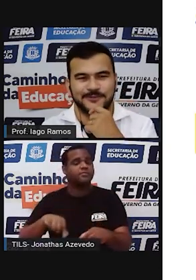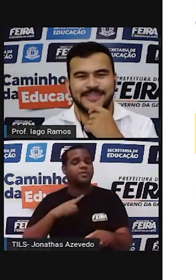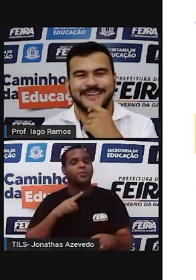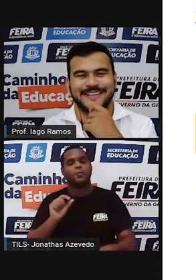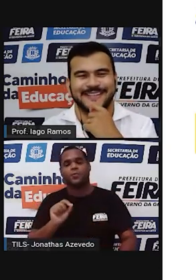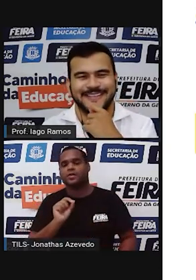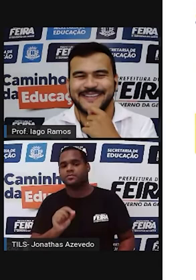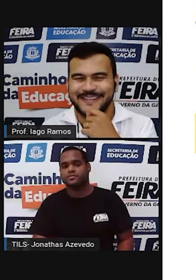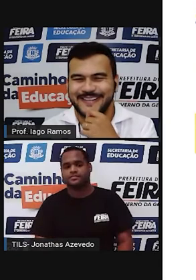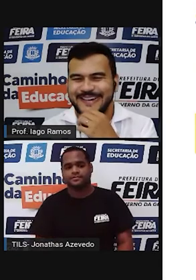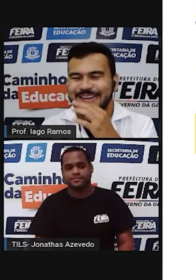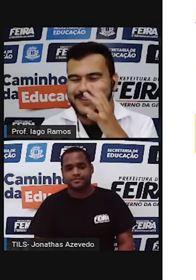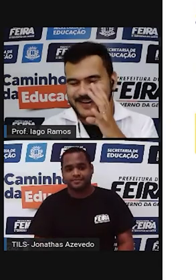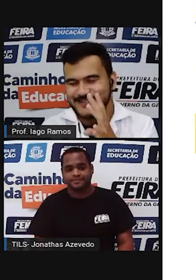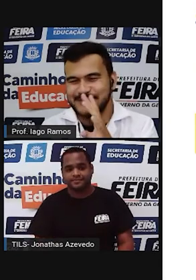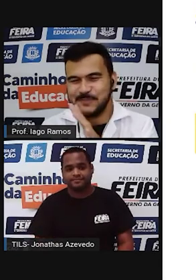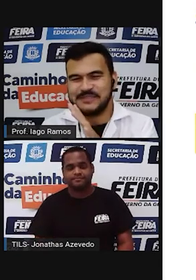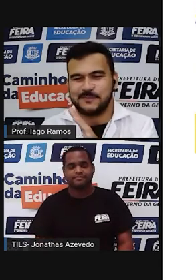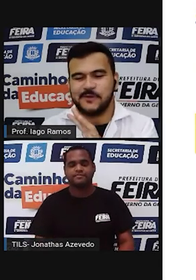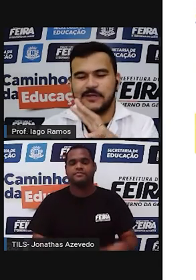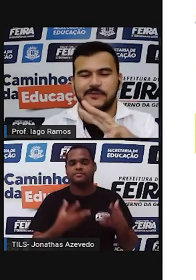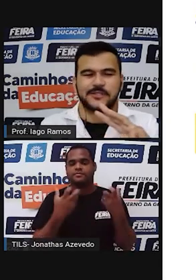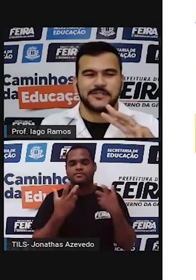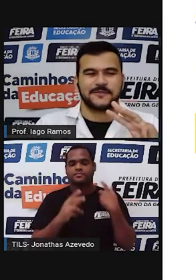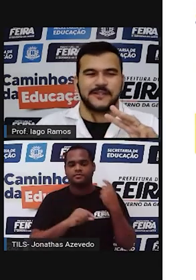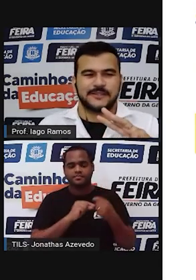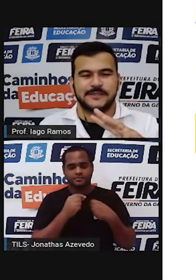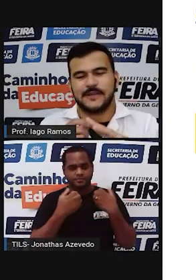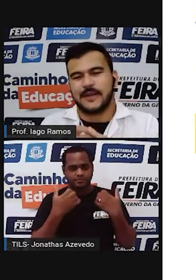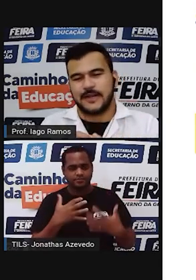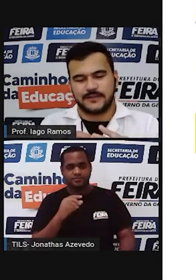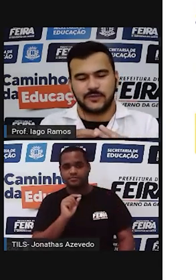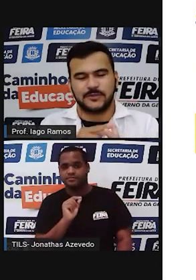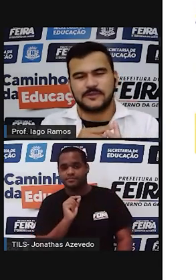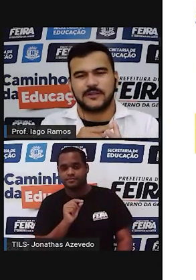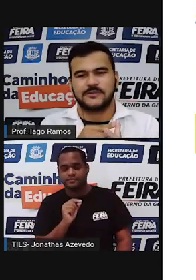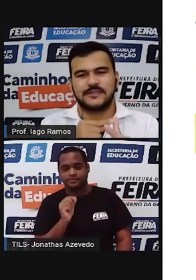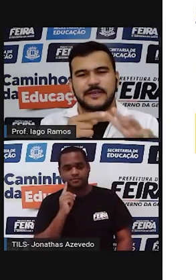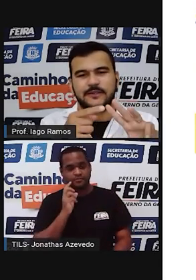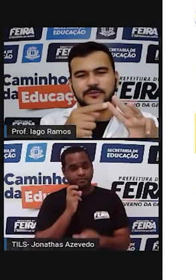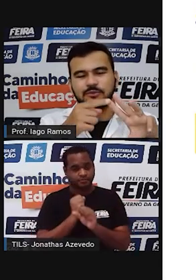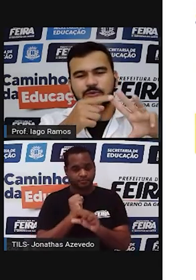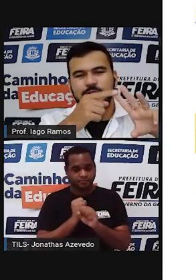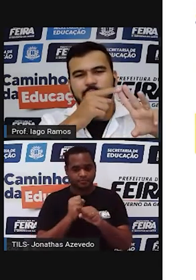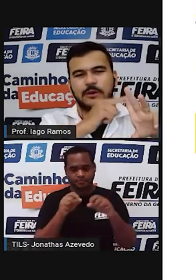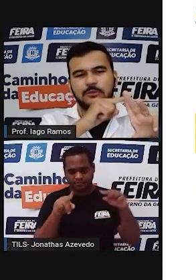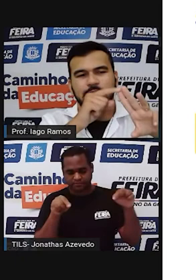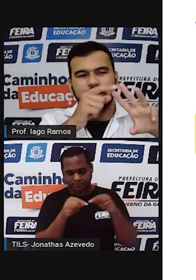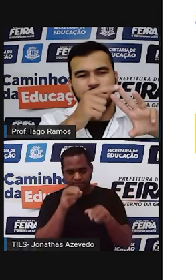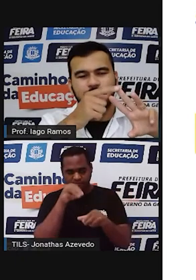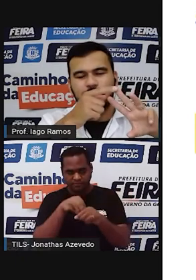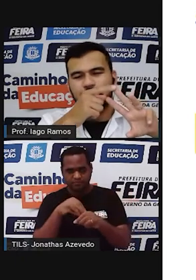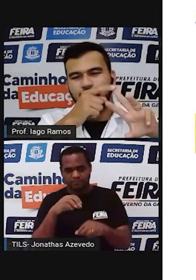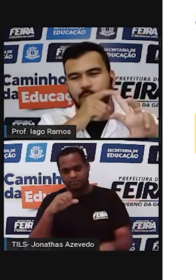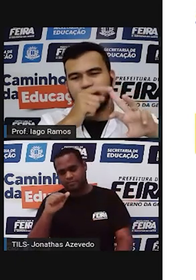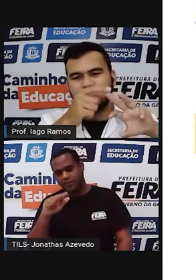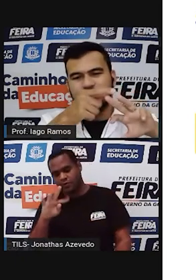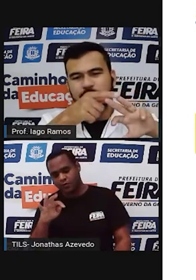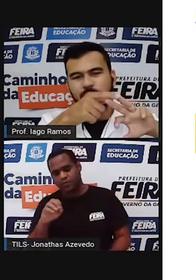triângulos? O é que a gente percebeu ali quando a gente fez a soma dos ângulos internos do triângulo acutângulo,